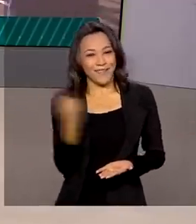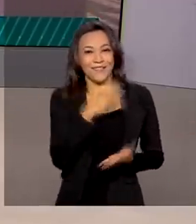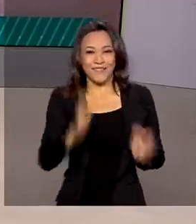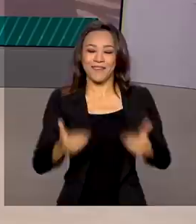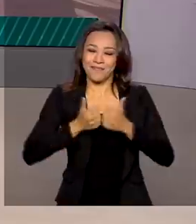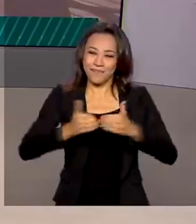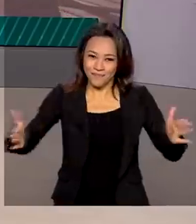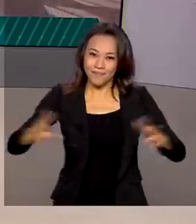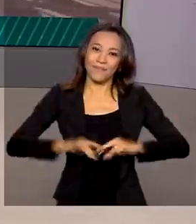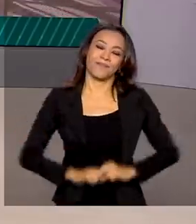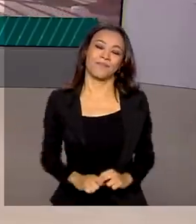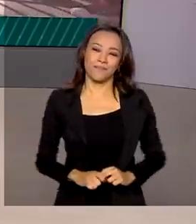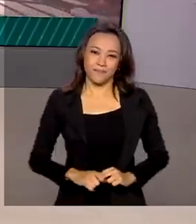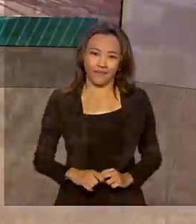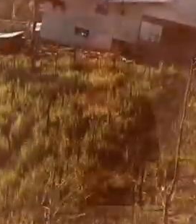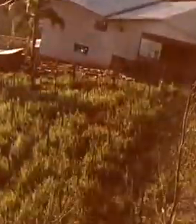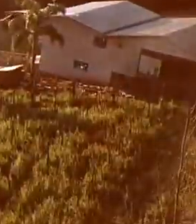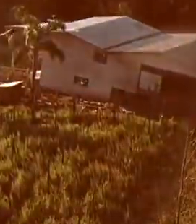está no ar.